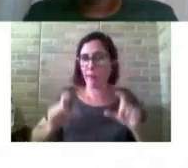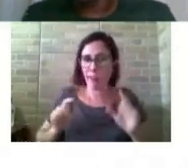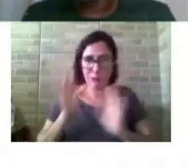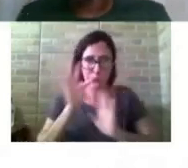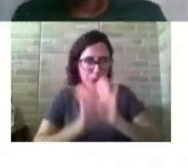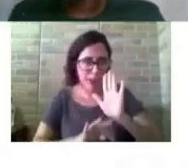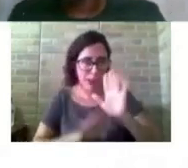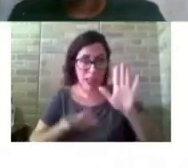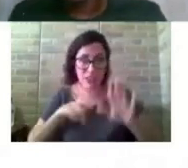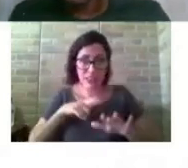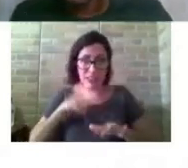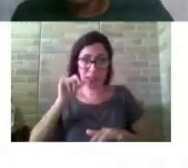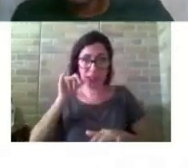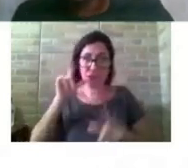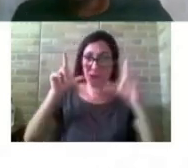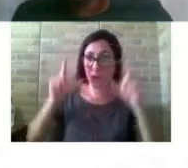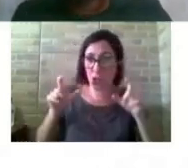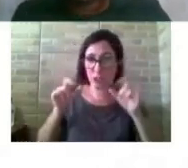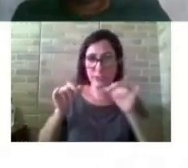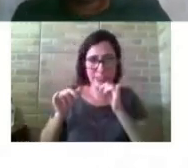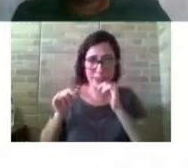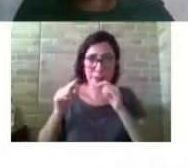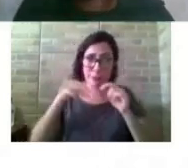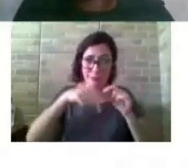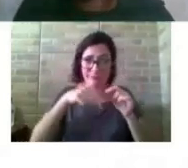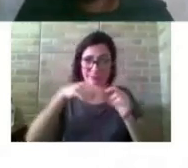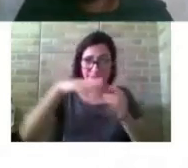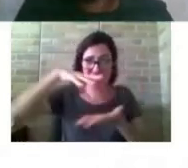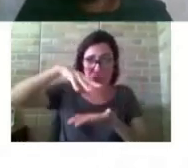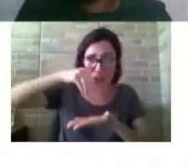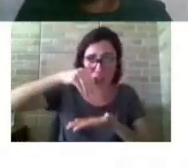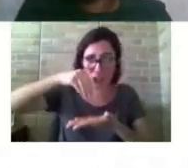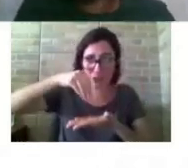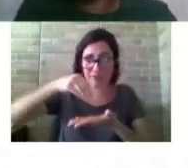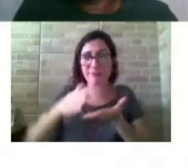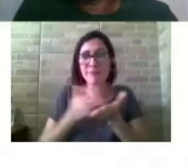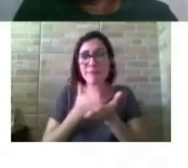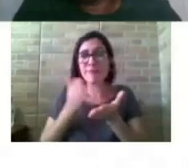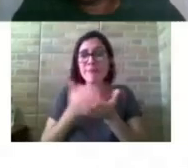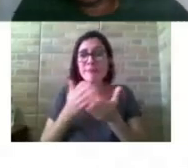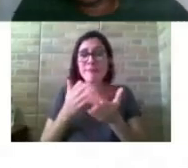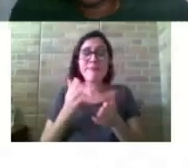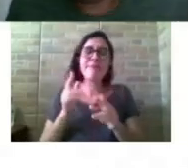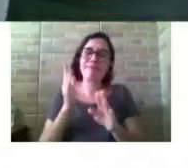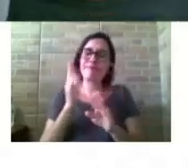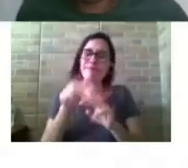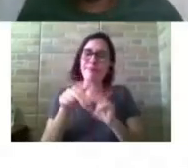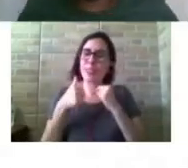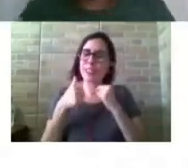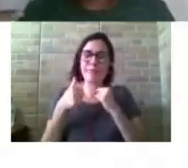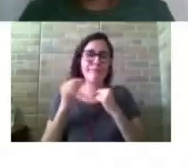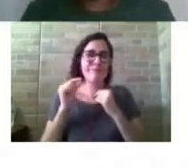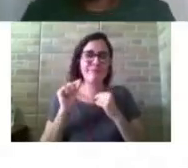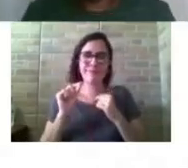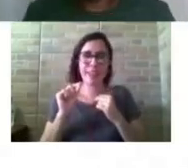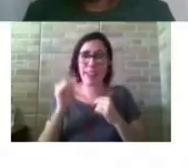inacessível para o aluno com deficiência visual, porque os leitores de tela não conseguem